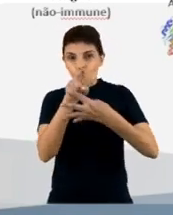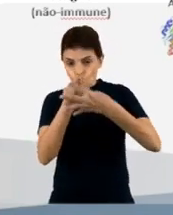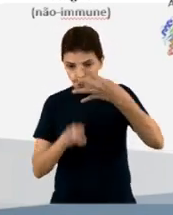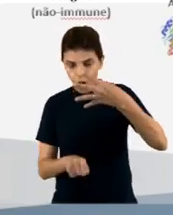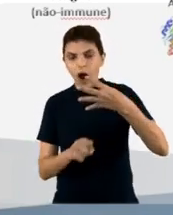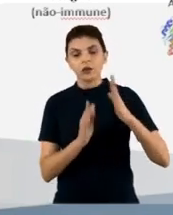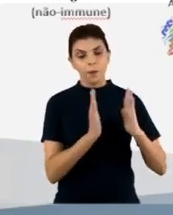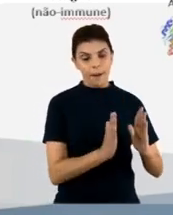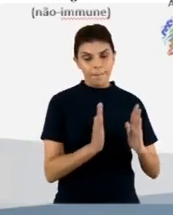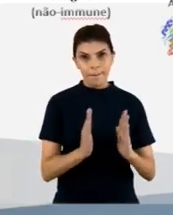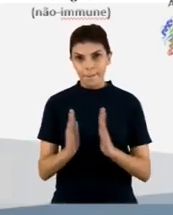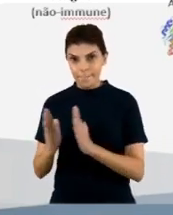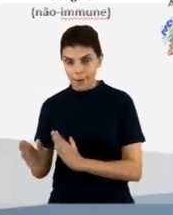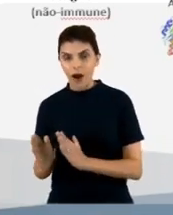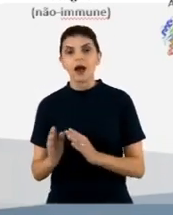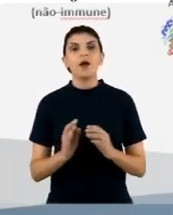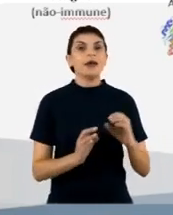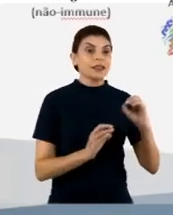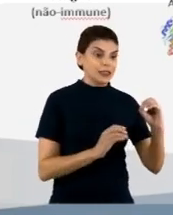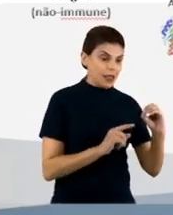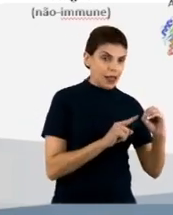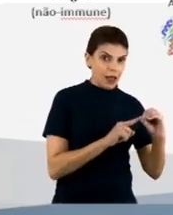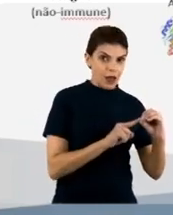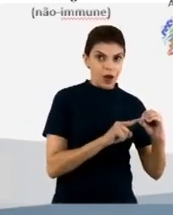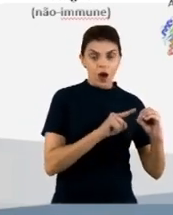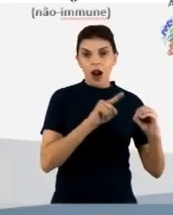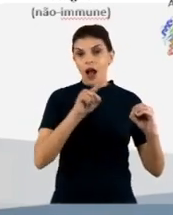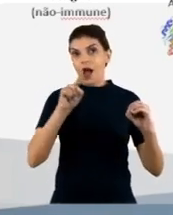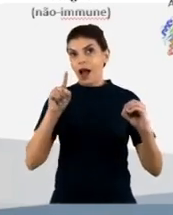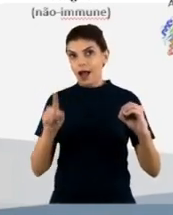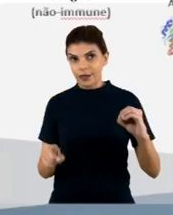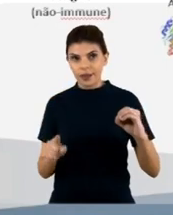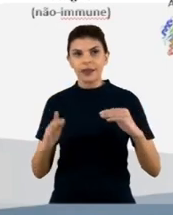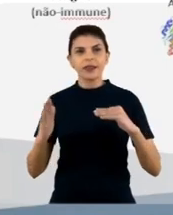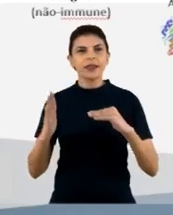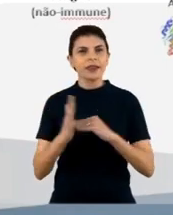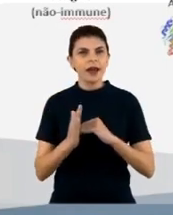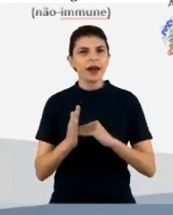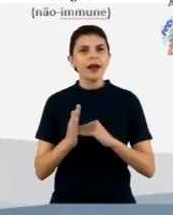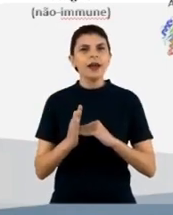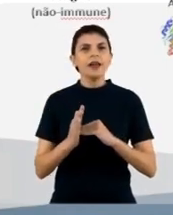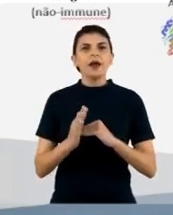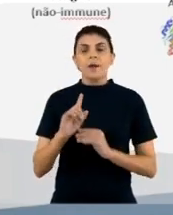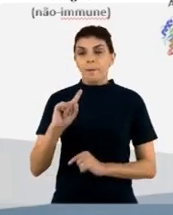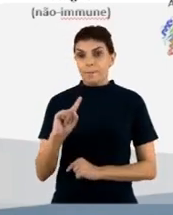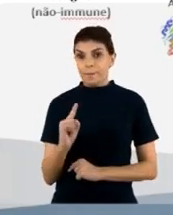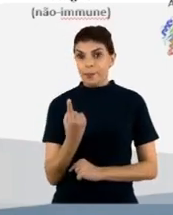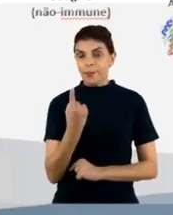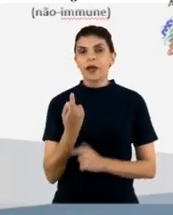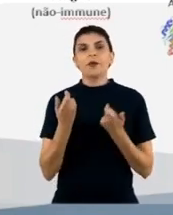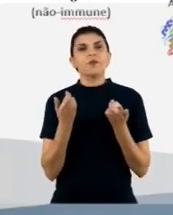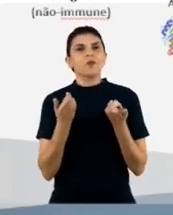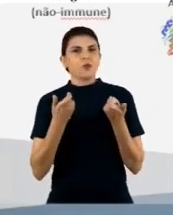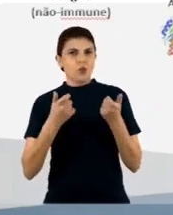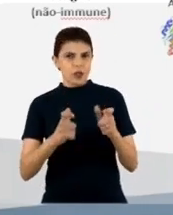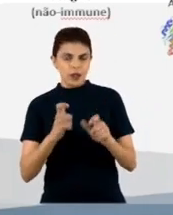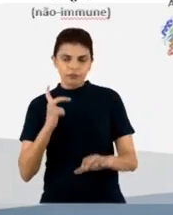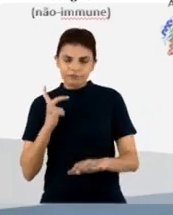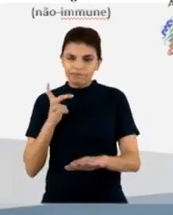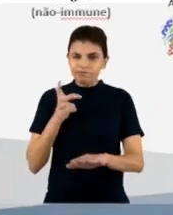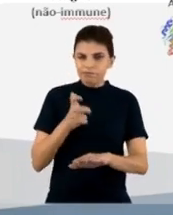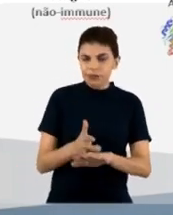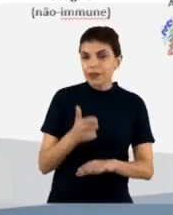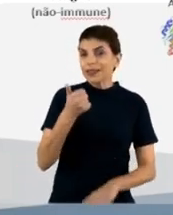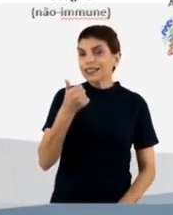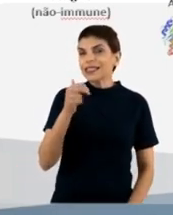quatro imunizações, né? No dia zero, depois uma primeira imunização 15